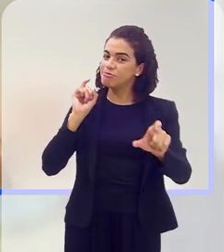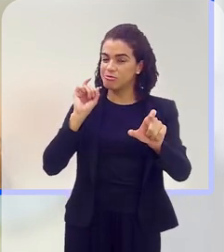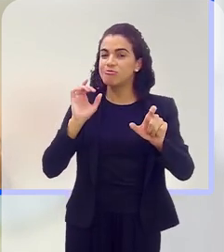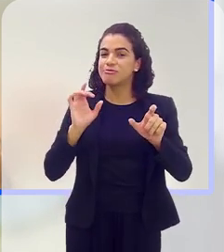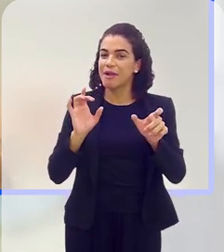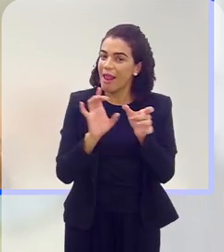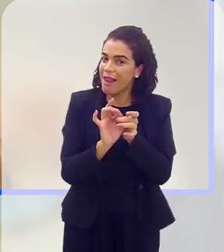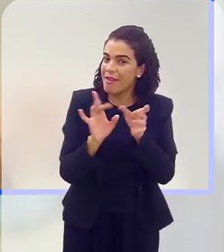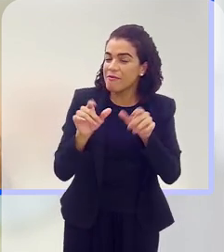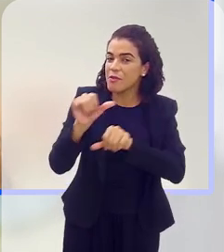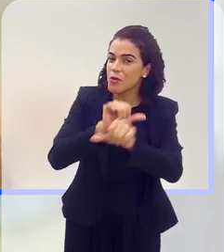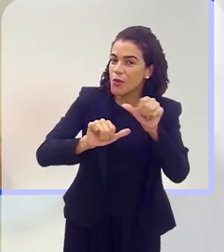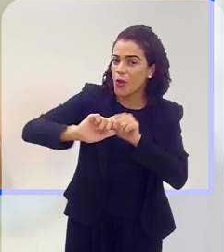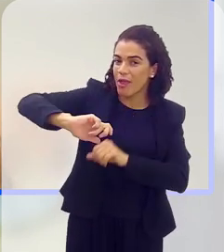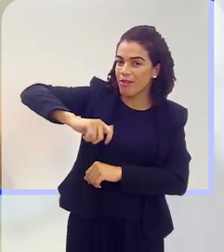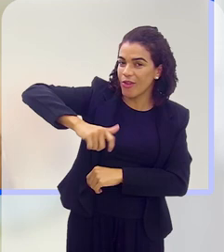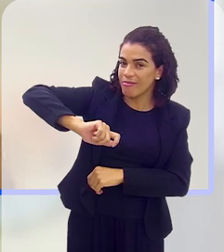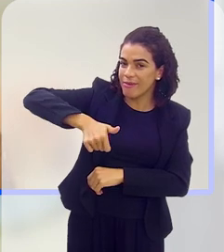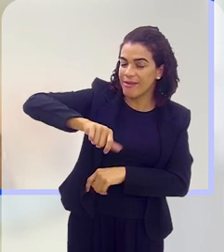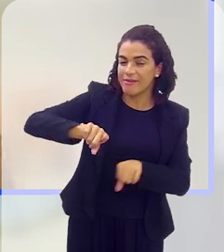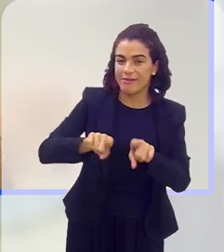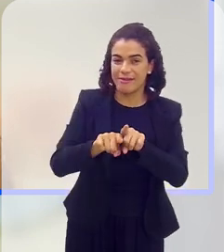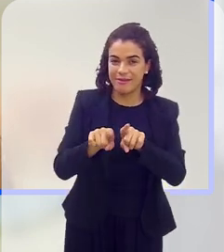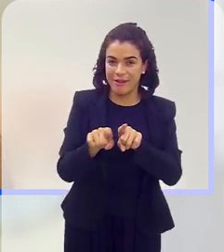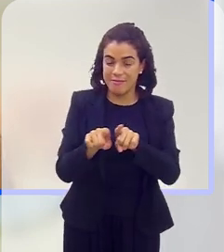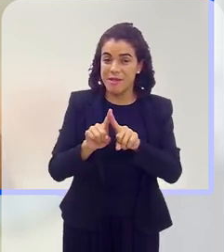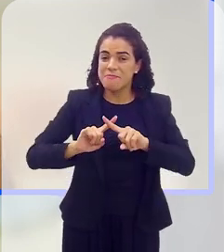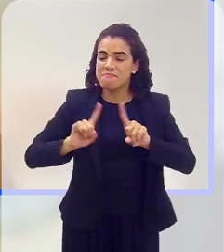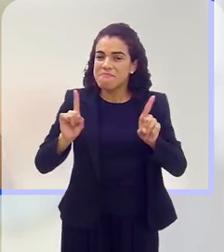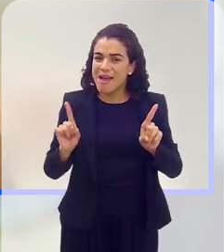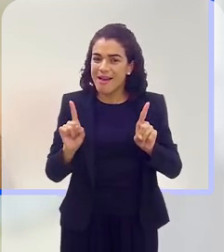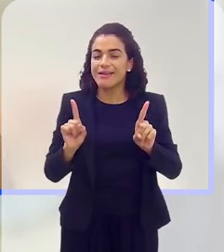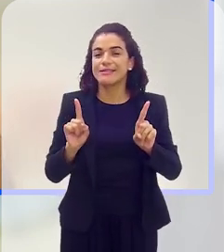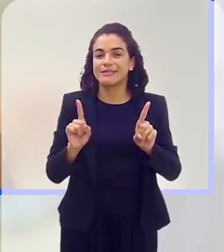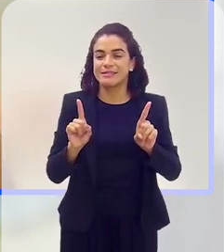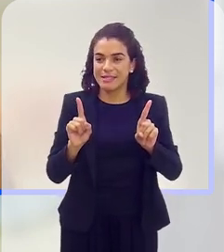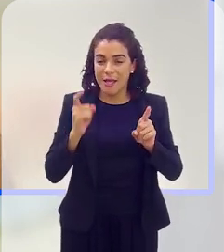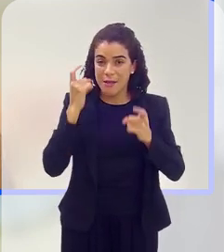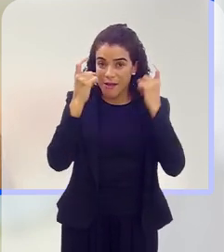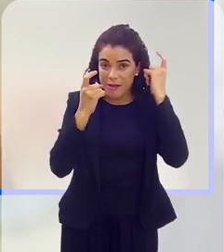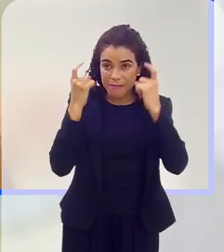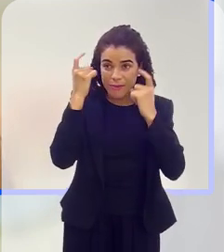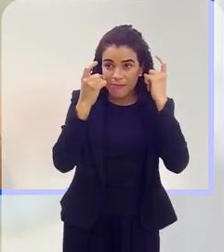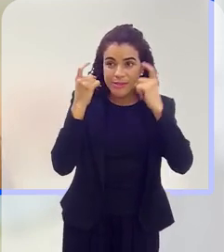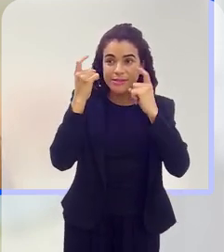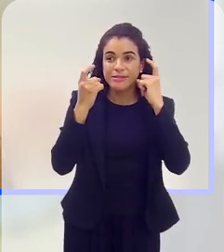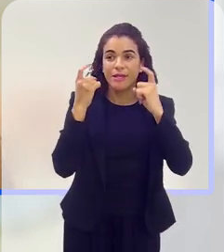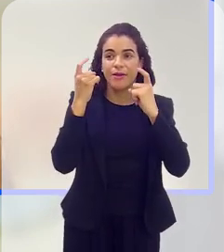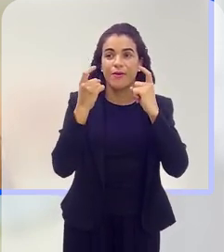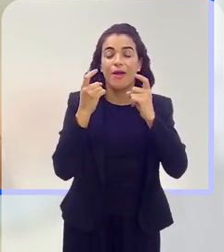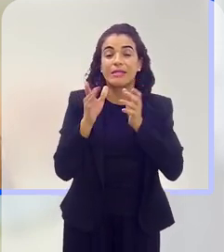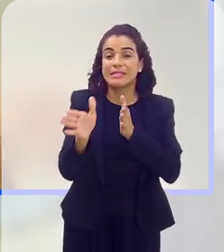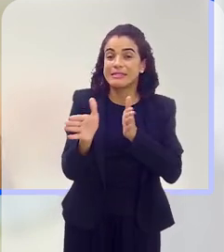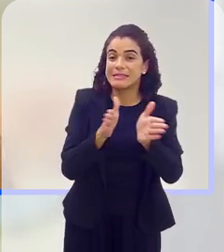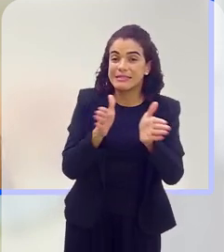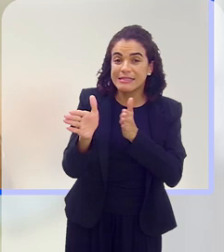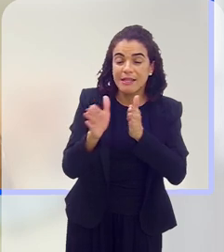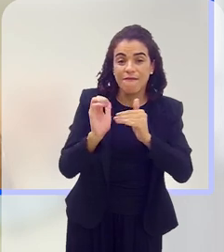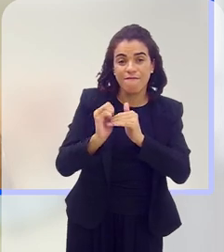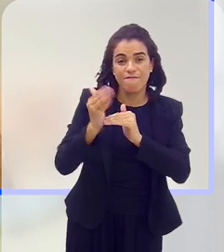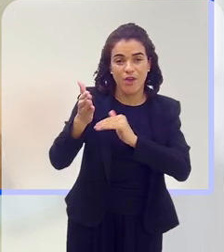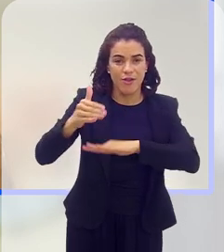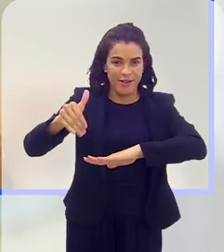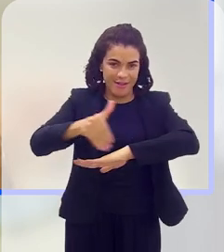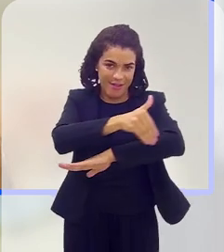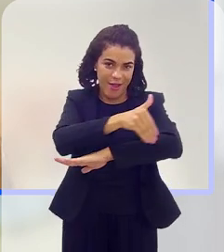dela, troquei a torneira. Mas eu acredito, assim, a minha preocupação muito grande é na questão de acessibilidade